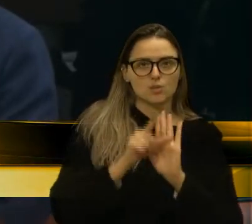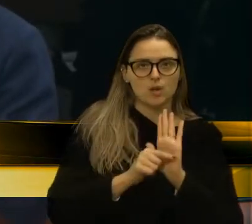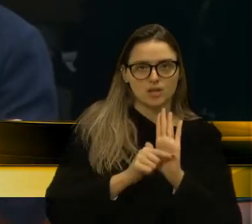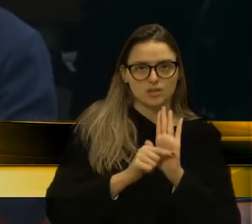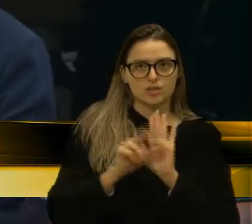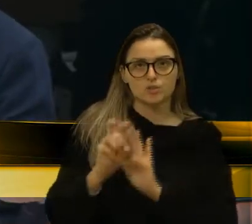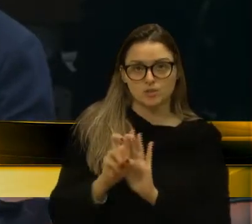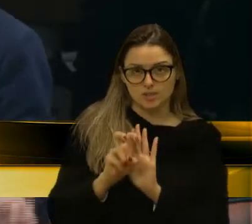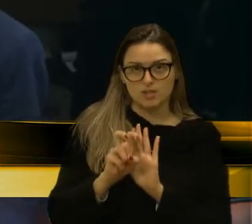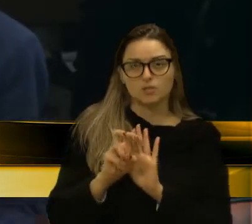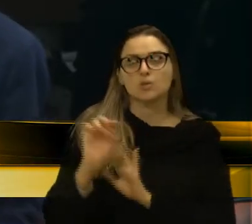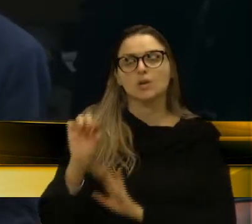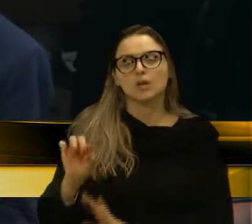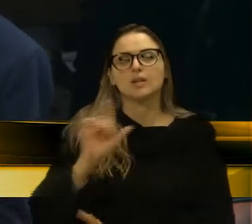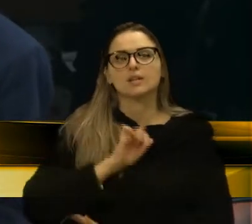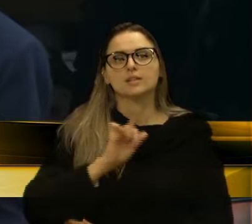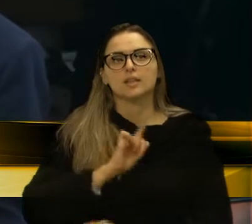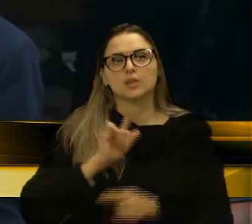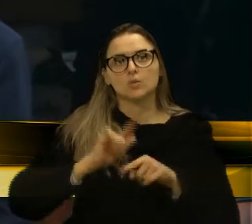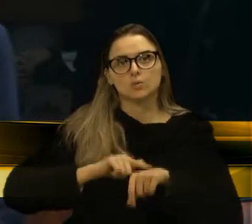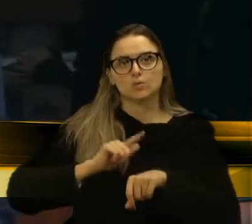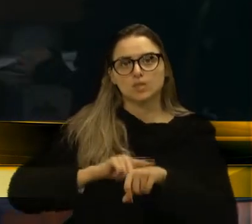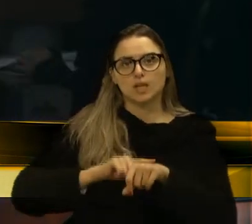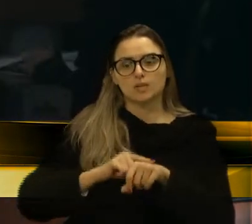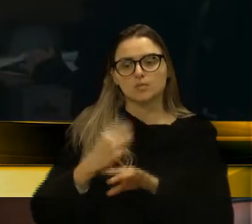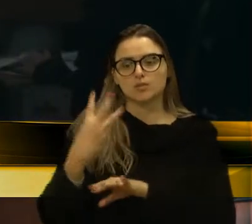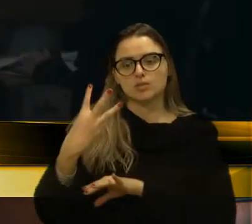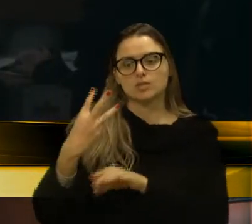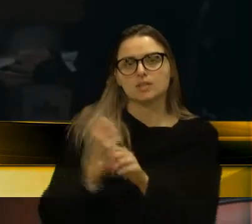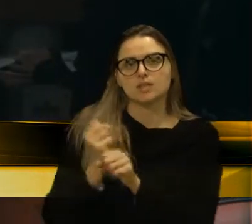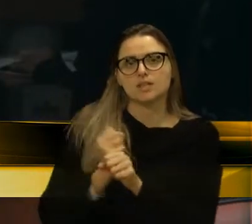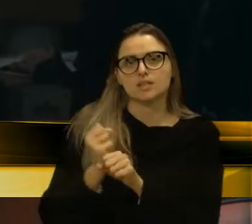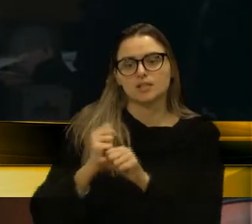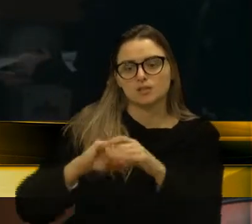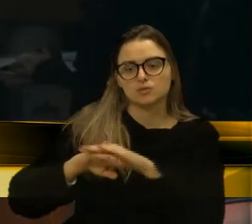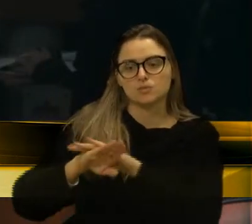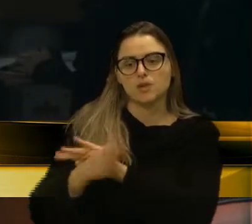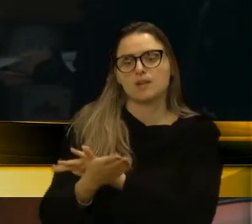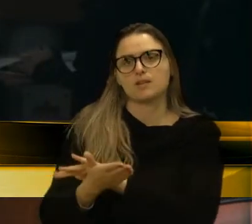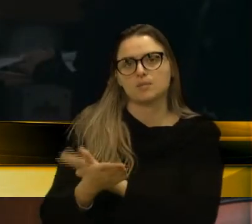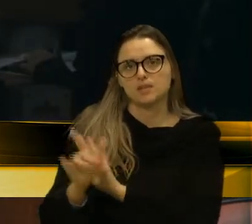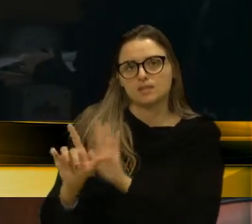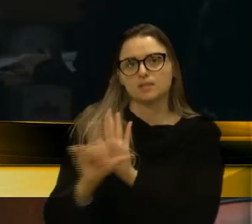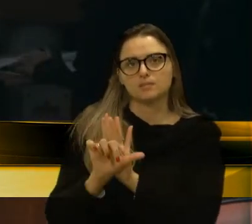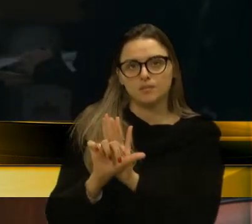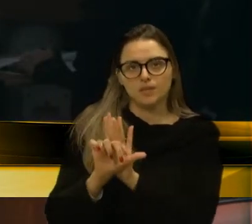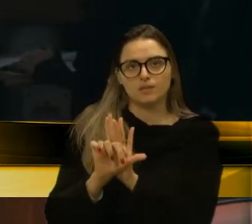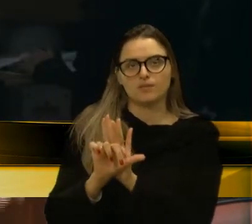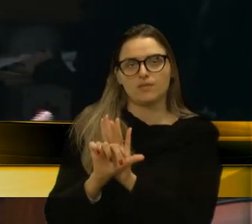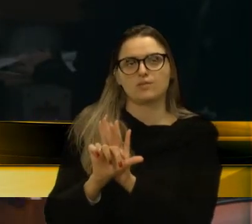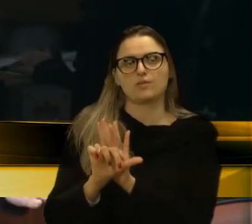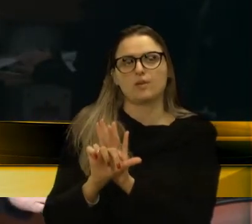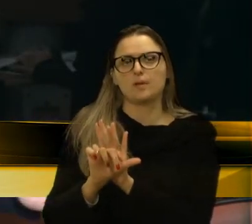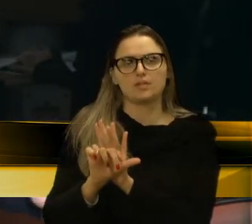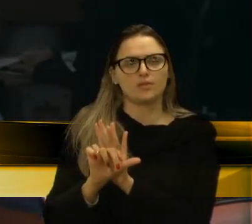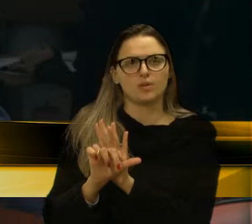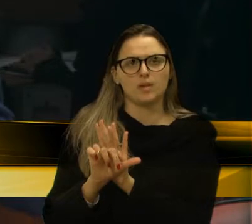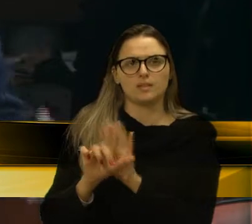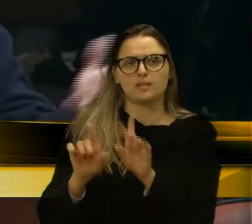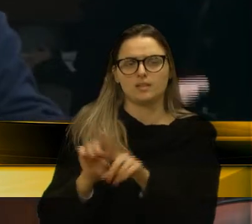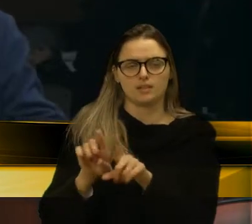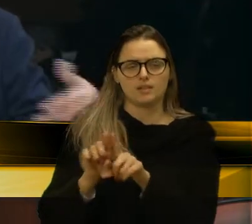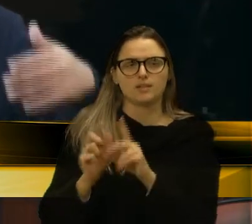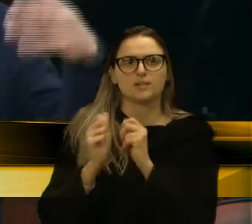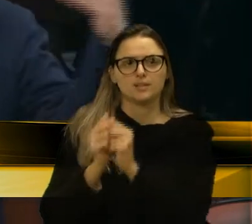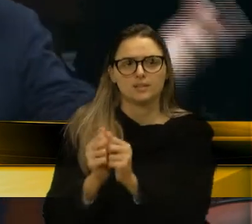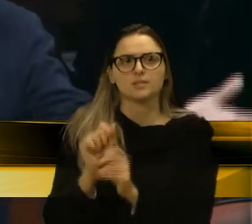ou ele observa um prazo de três anos para a implementação, de repente, vossa